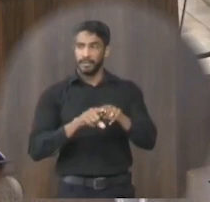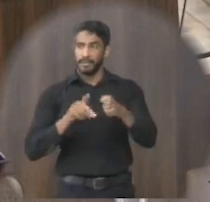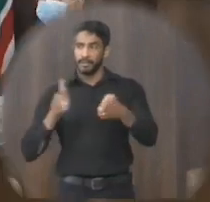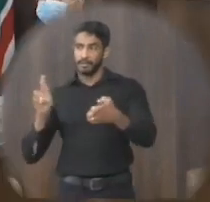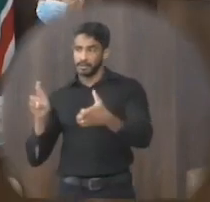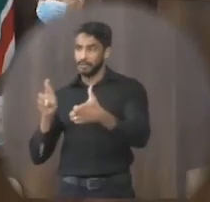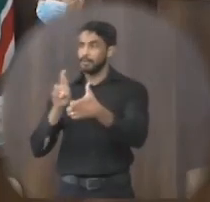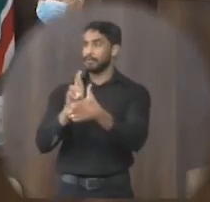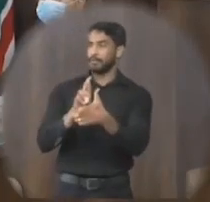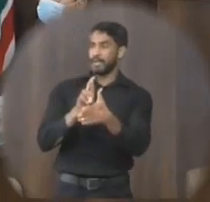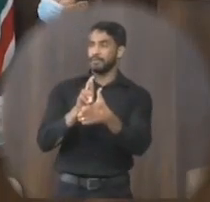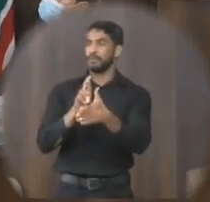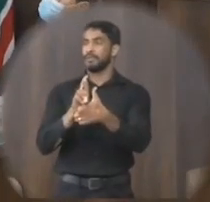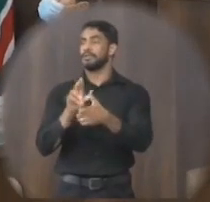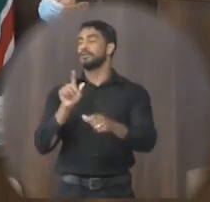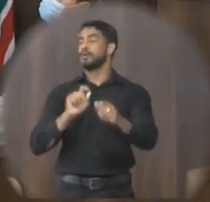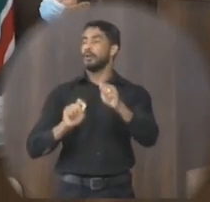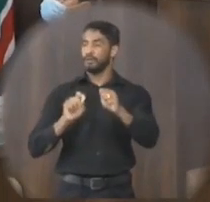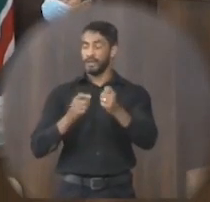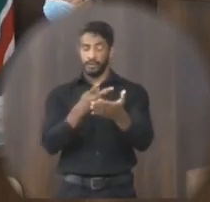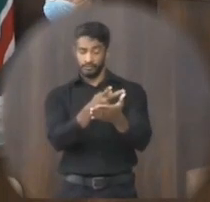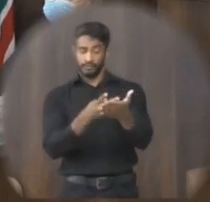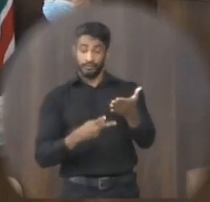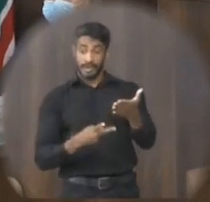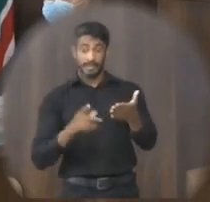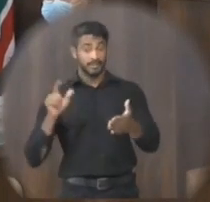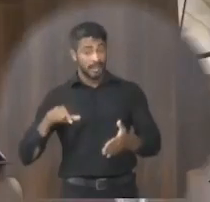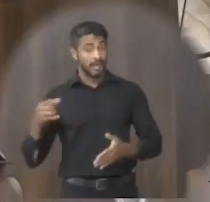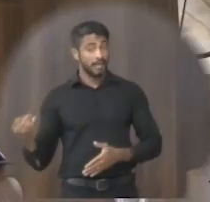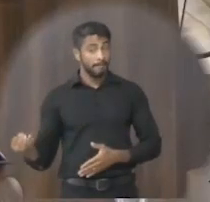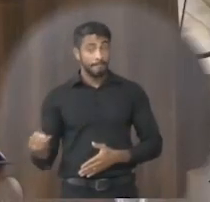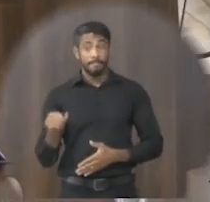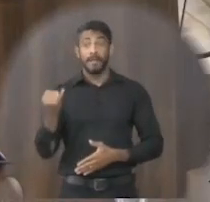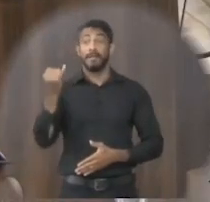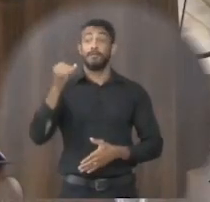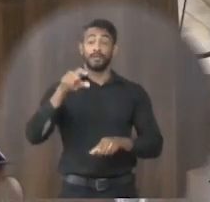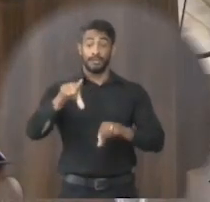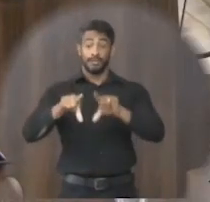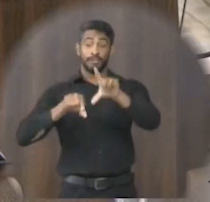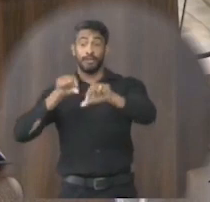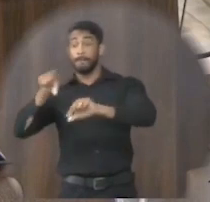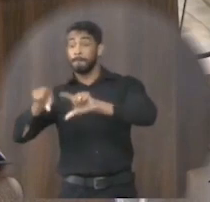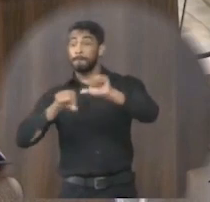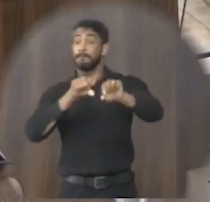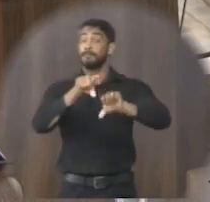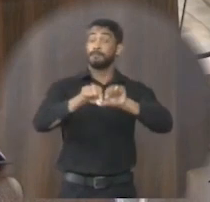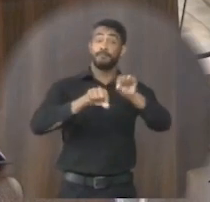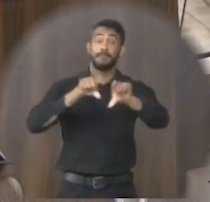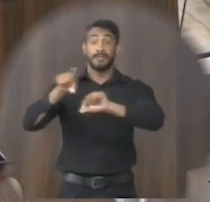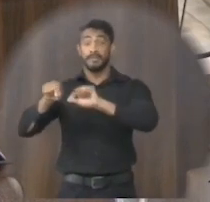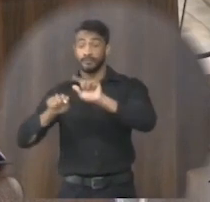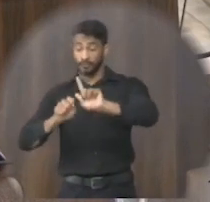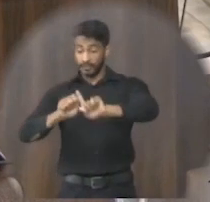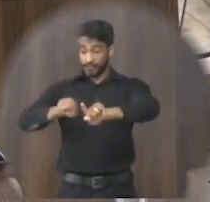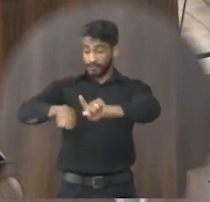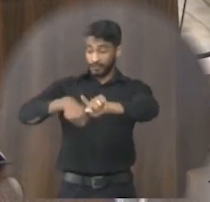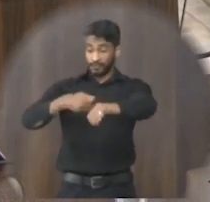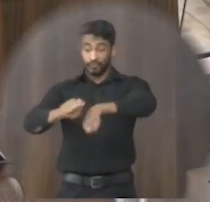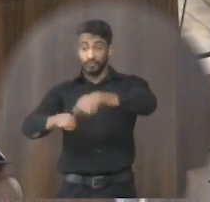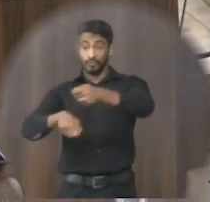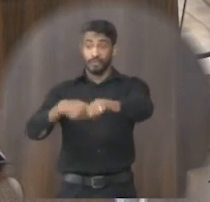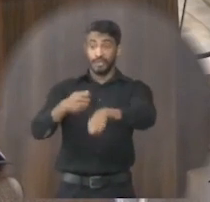os pareceres eles são extremamente importantes para as decisões dos gestores